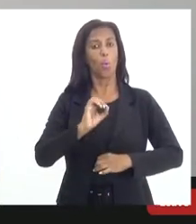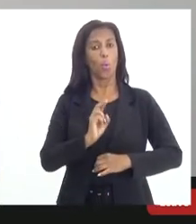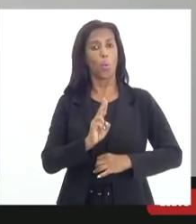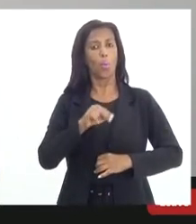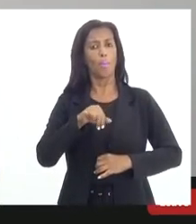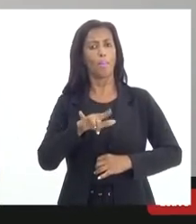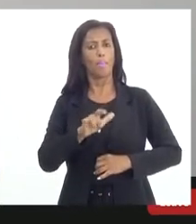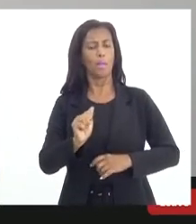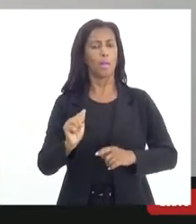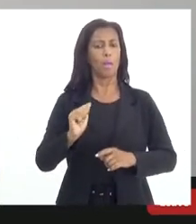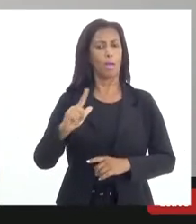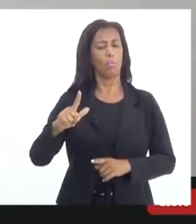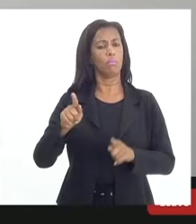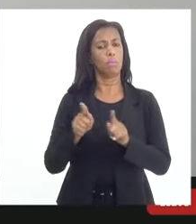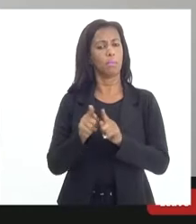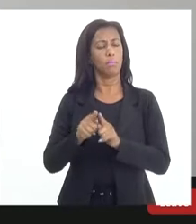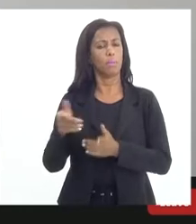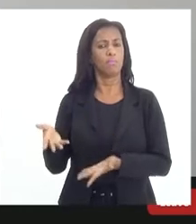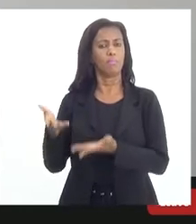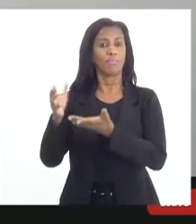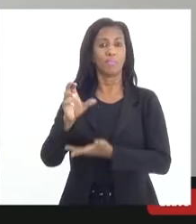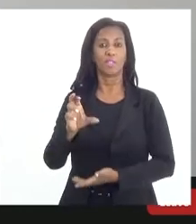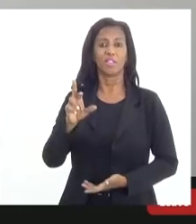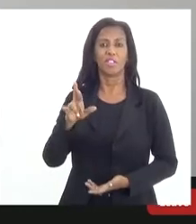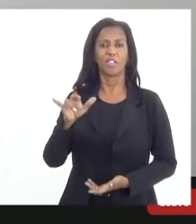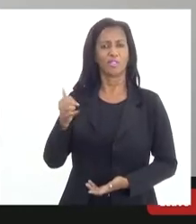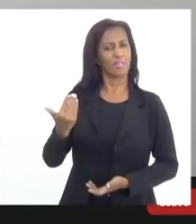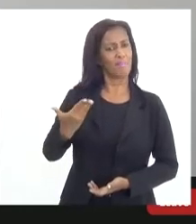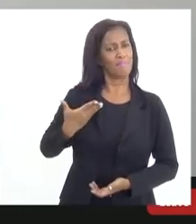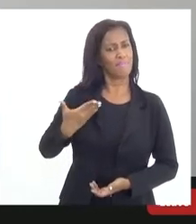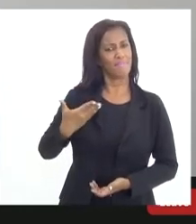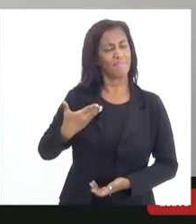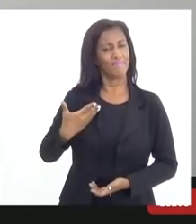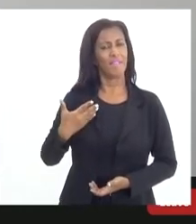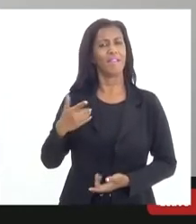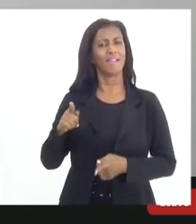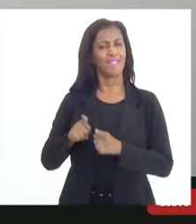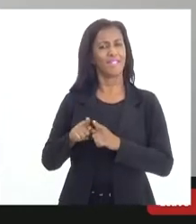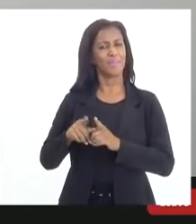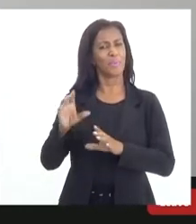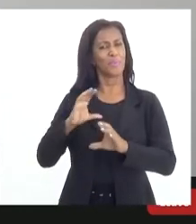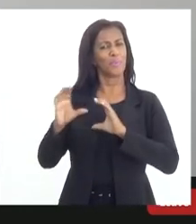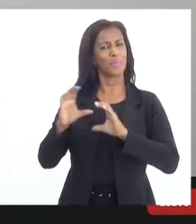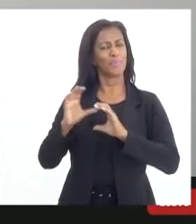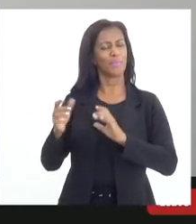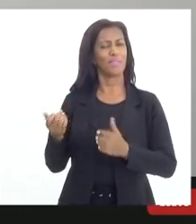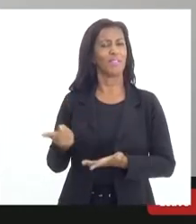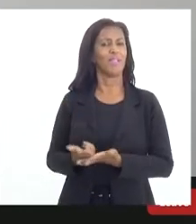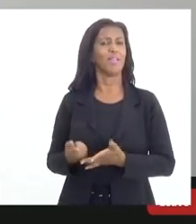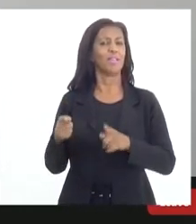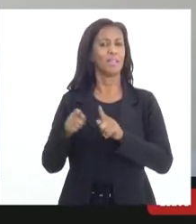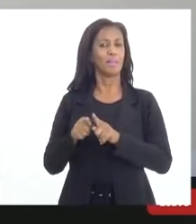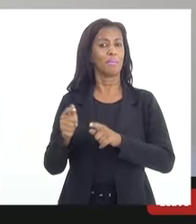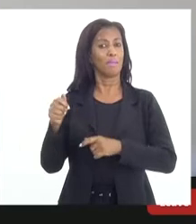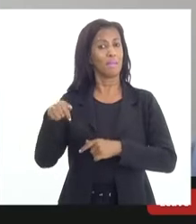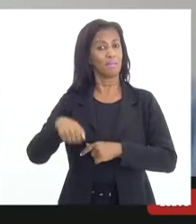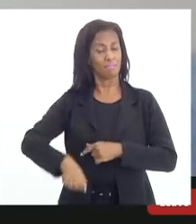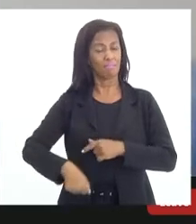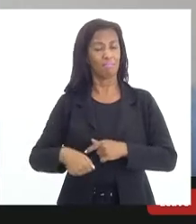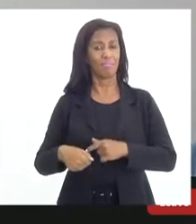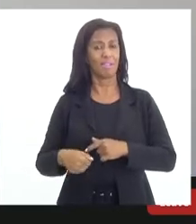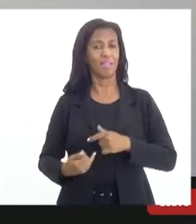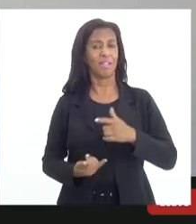especial à Cristina Figueroa, minha querida amiga e interlocutora constante dessa entidade que é um